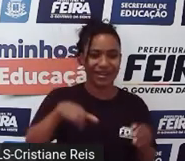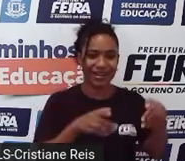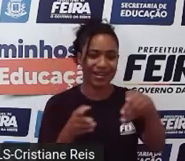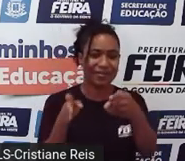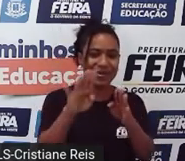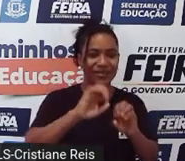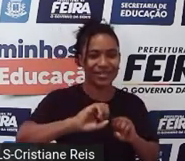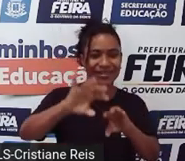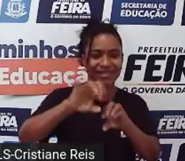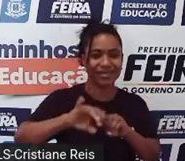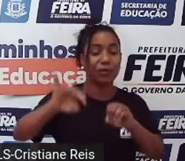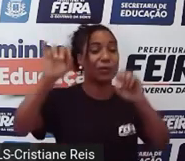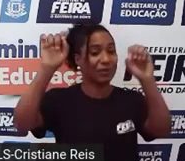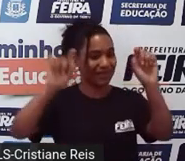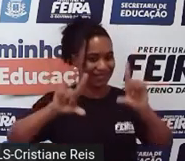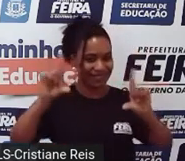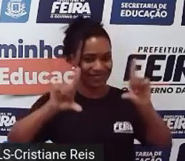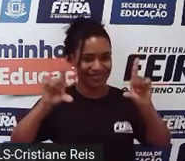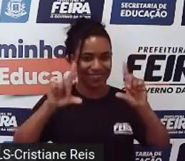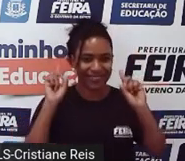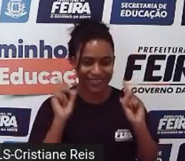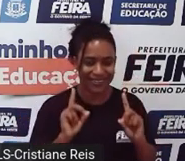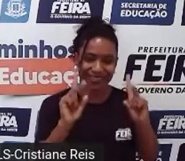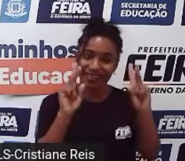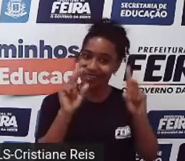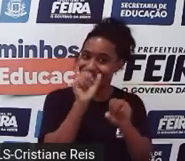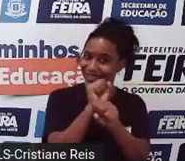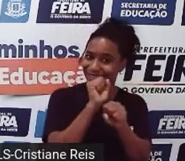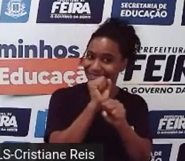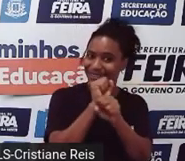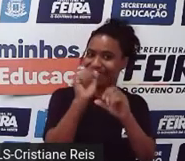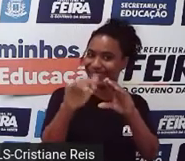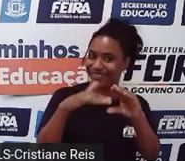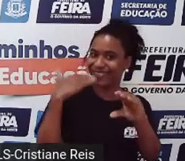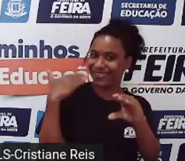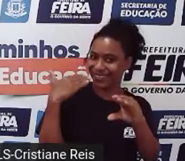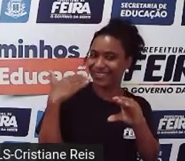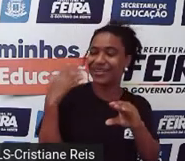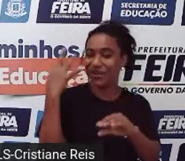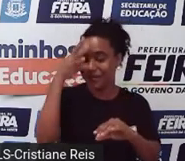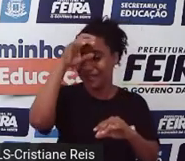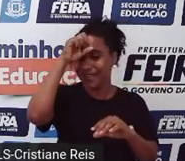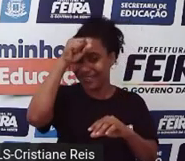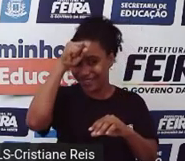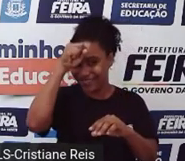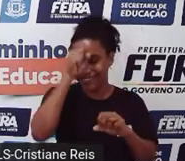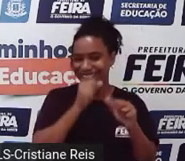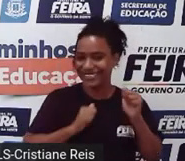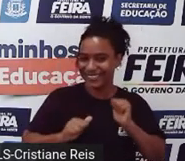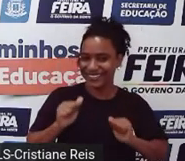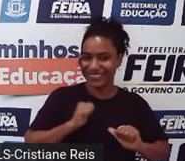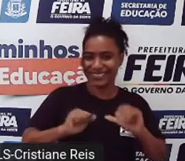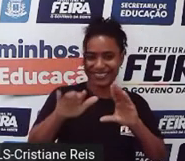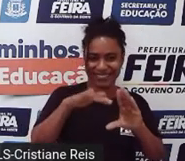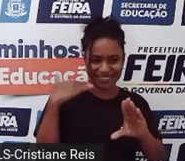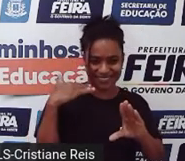.tv. Ok, students? Estou esperando o resultado da sua aprendizagem ansiosamente.